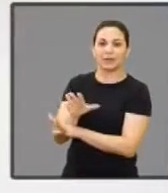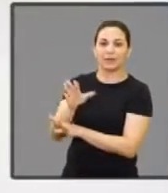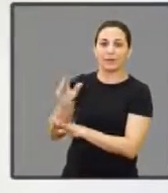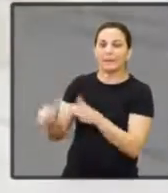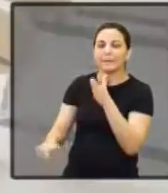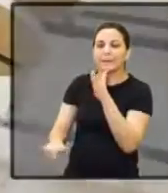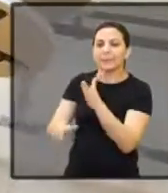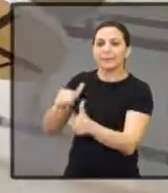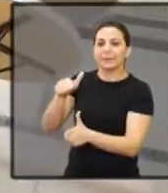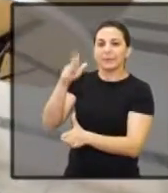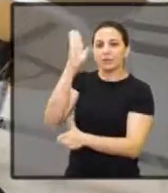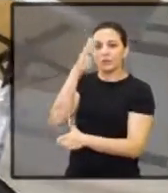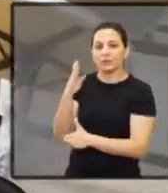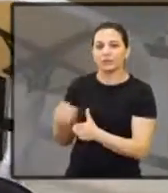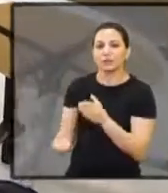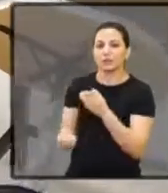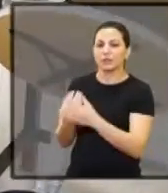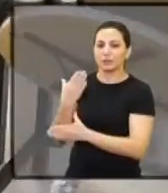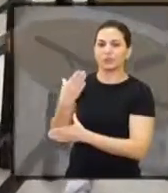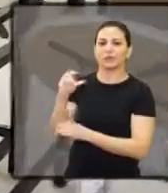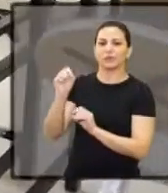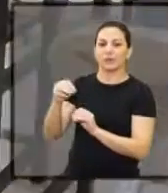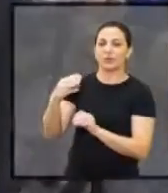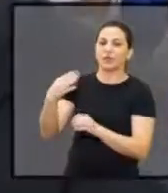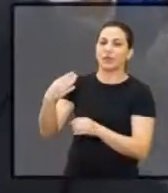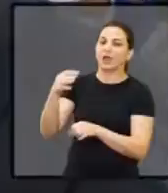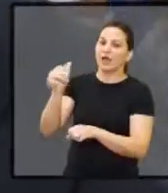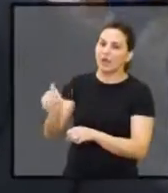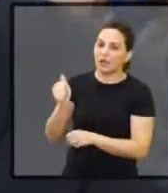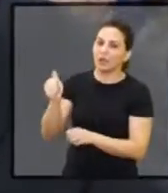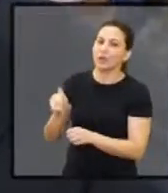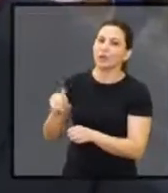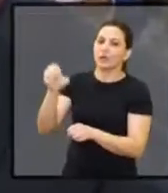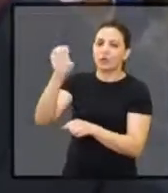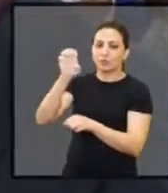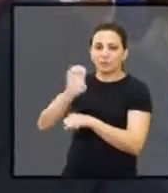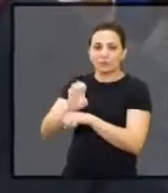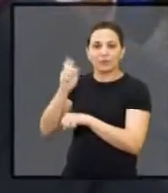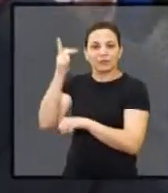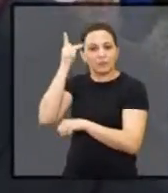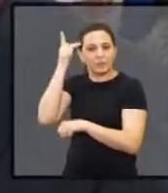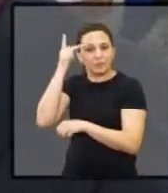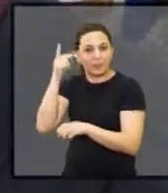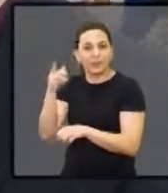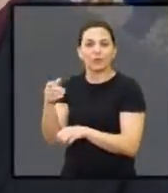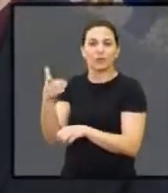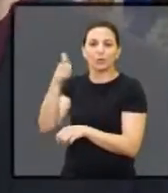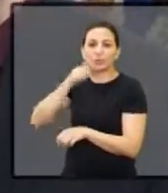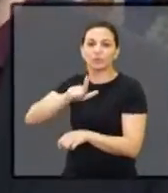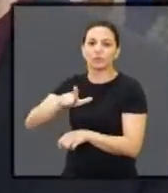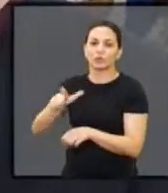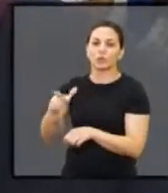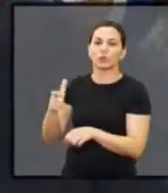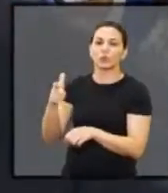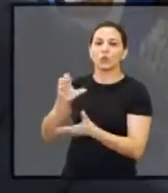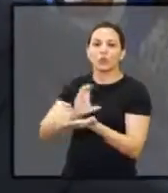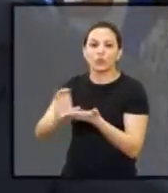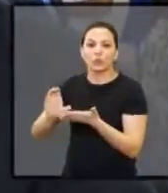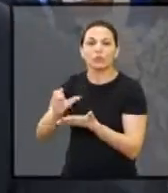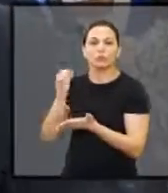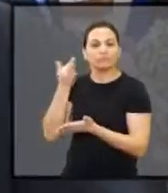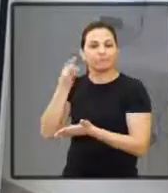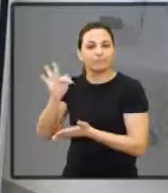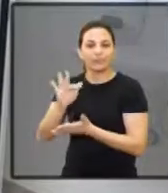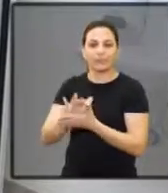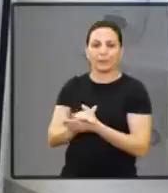primeira obra do Brasil a ser inaugurada. E Araraquara é um dos quatro municípios apenas do estado de São Paulo, do anterior do estado de São Paulo, que foram contemplados com o recurso